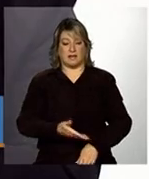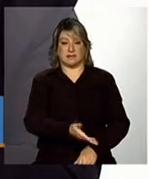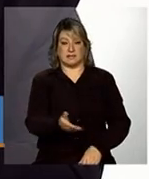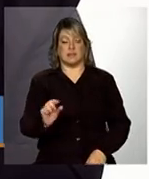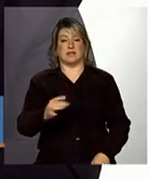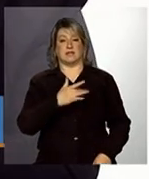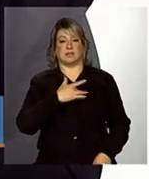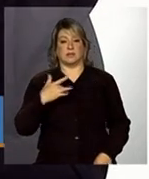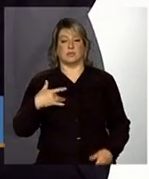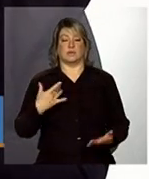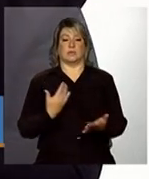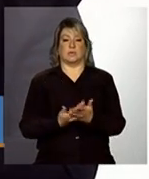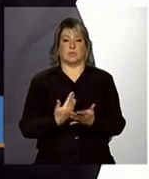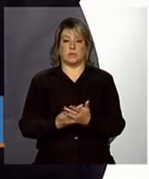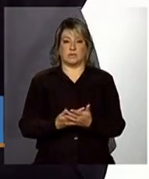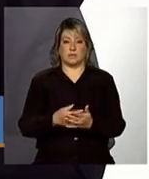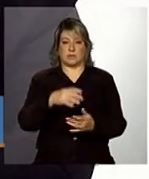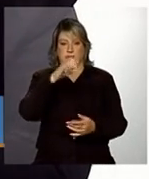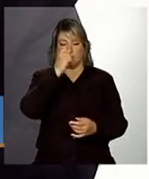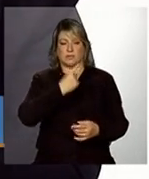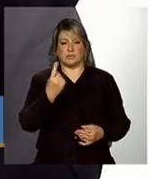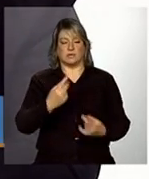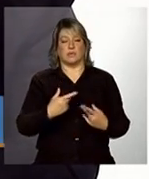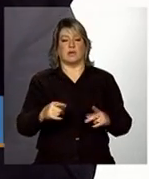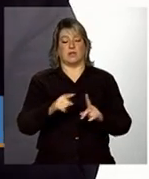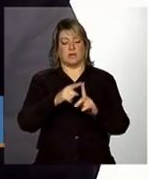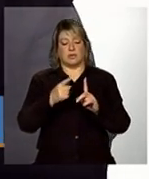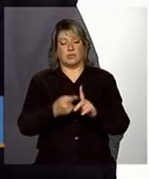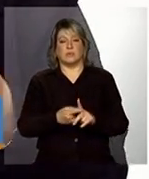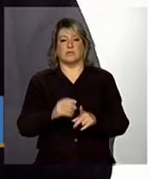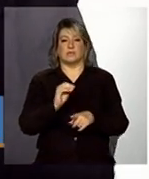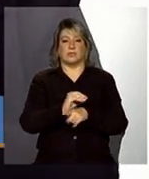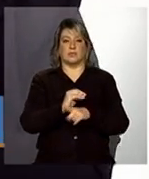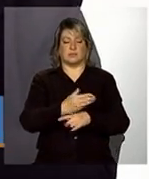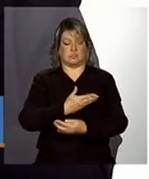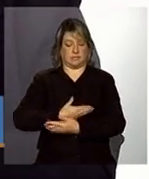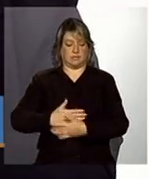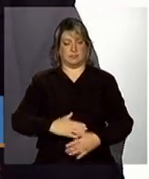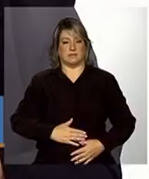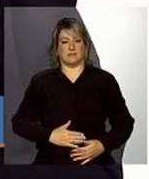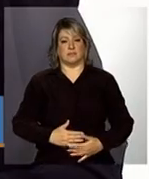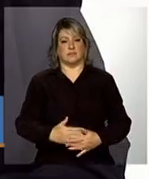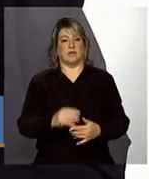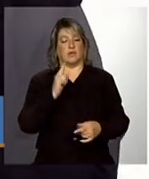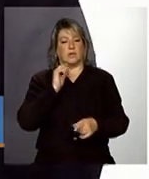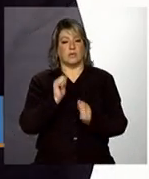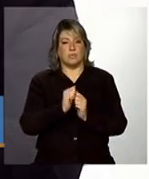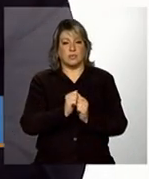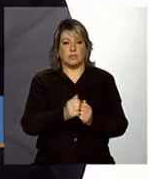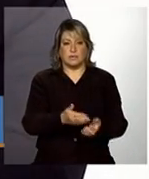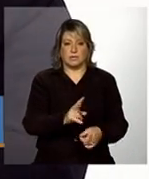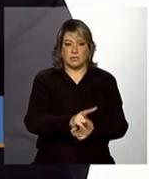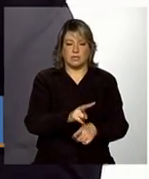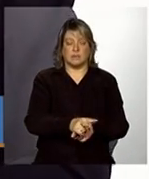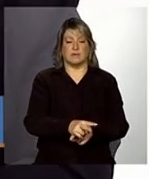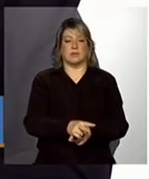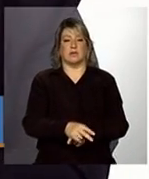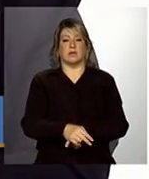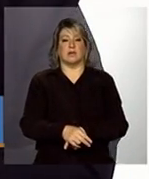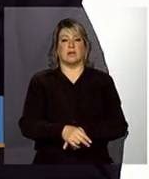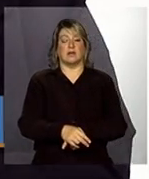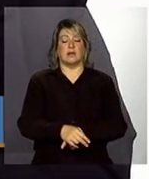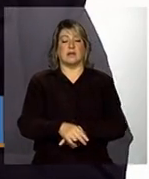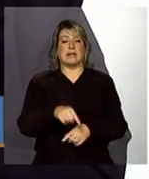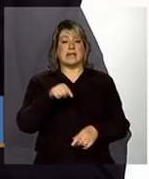saúde, né? Ou a gestante, ou a nutriz, né? Que tem essa relação com a criança, que ela não seja o